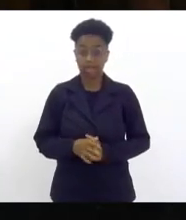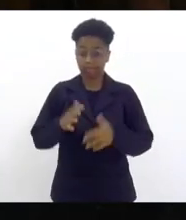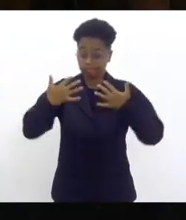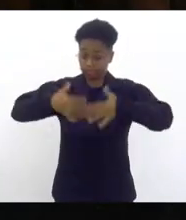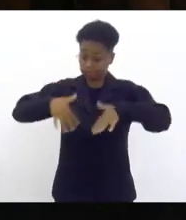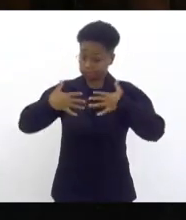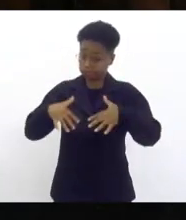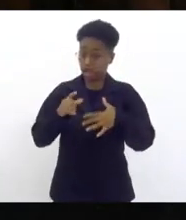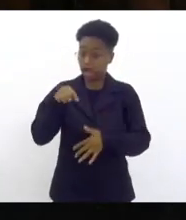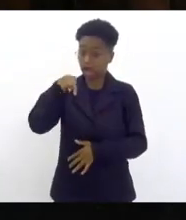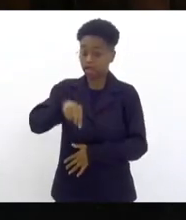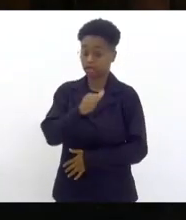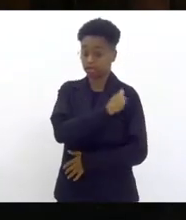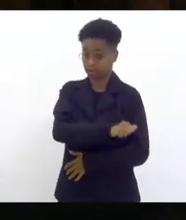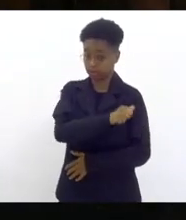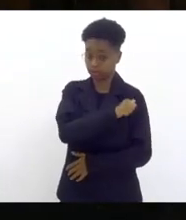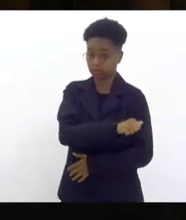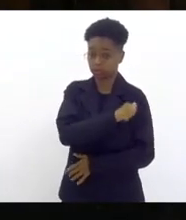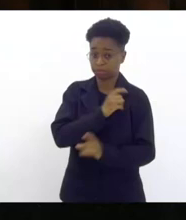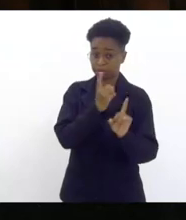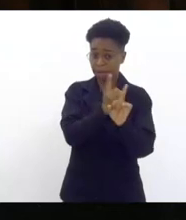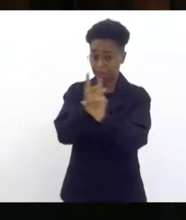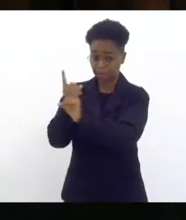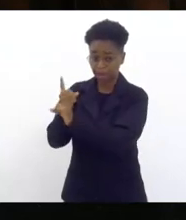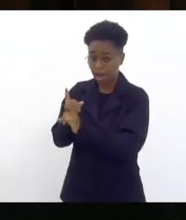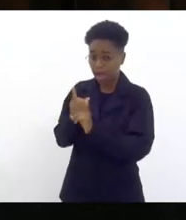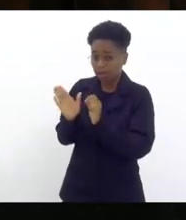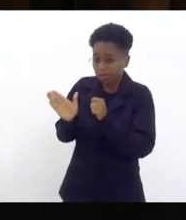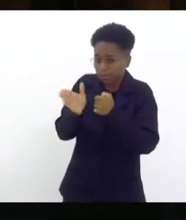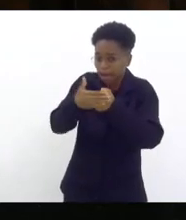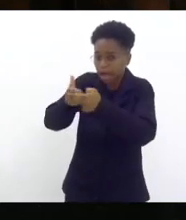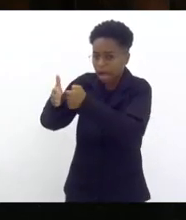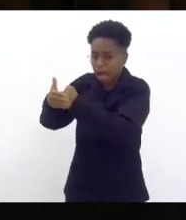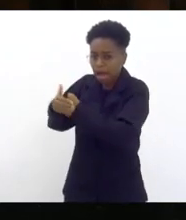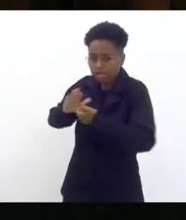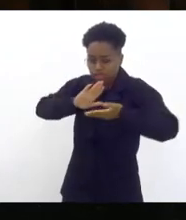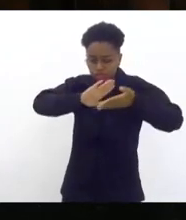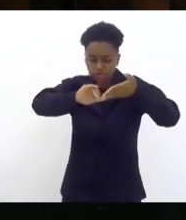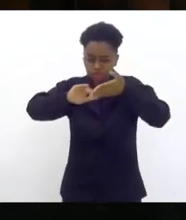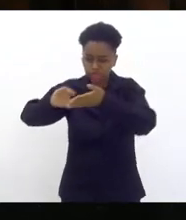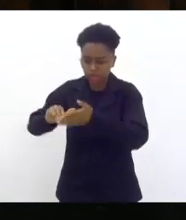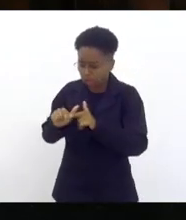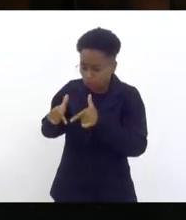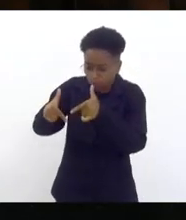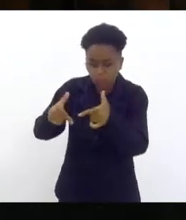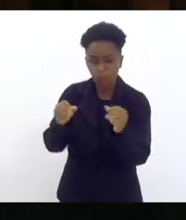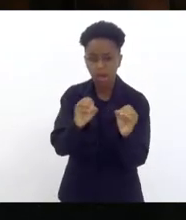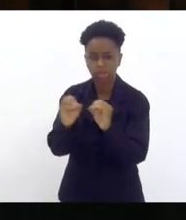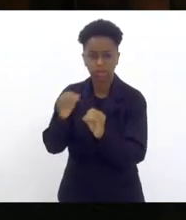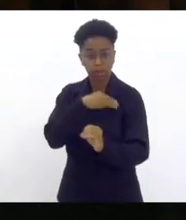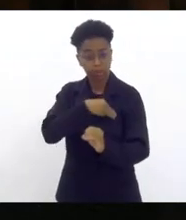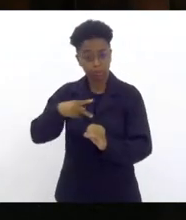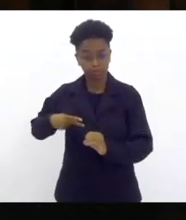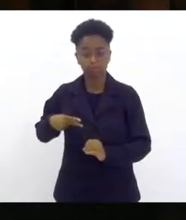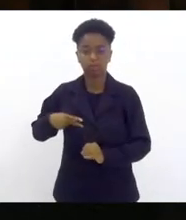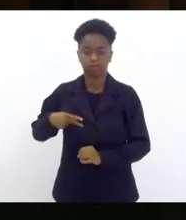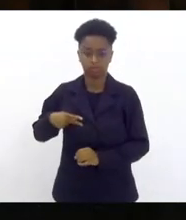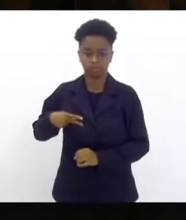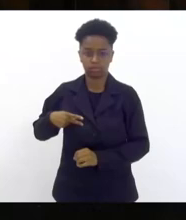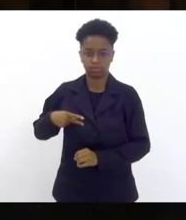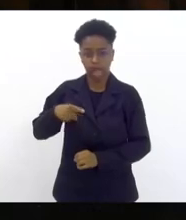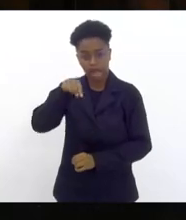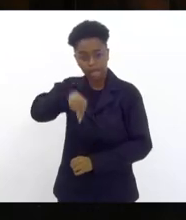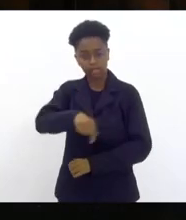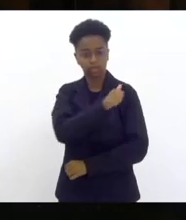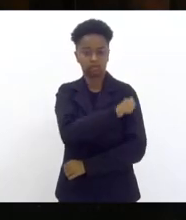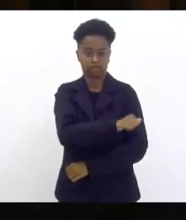aqui no Estado do Rio de Janeiro a omissão a inação do Ministério Público do Estado do